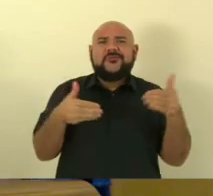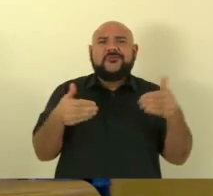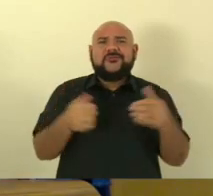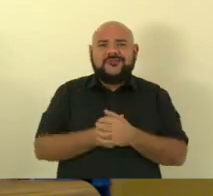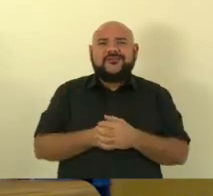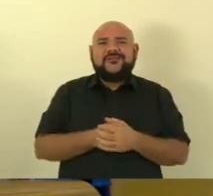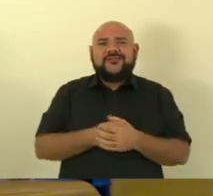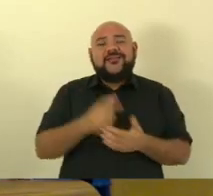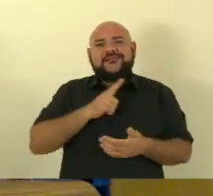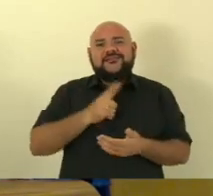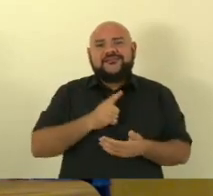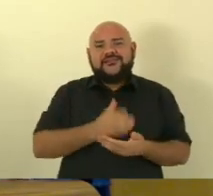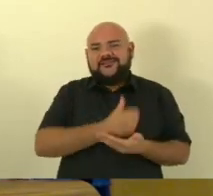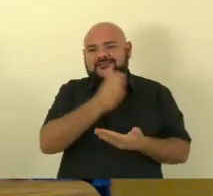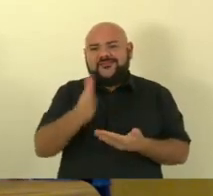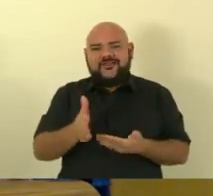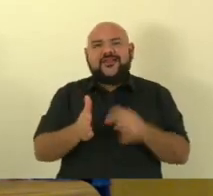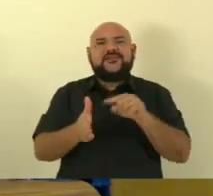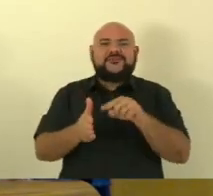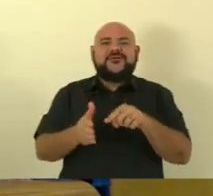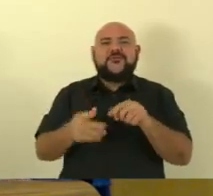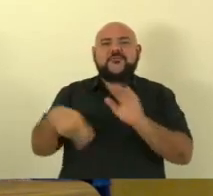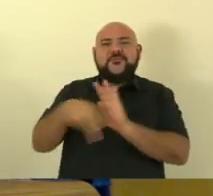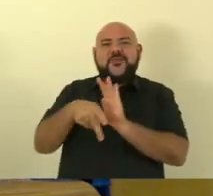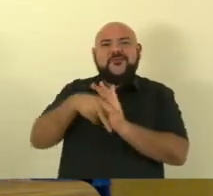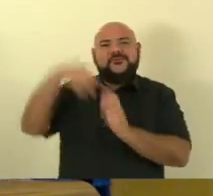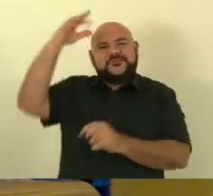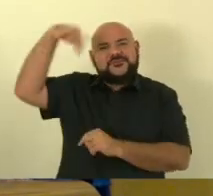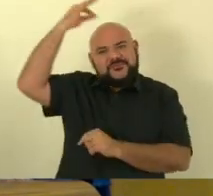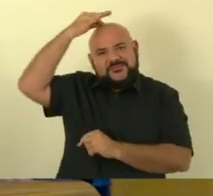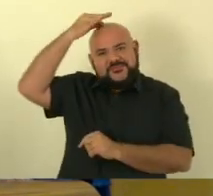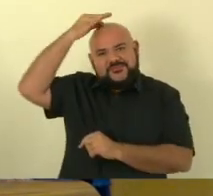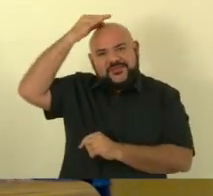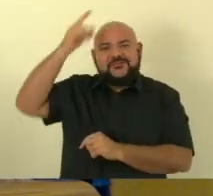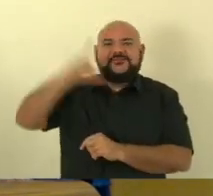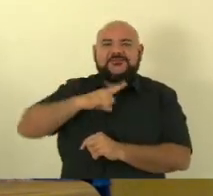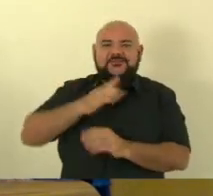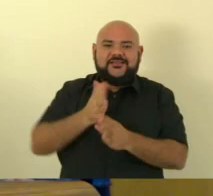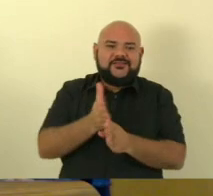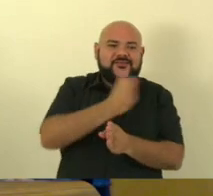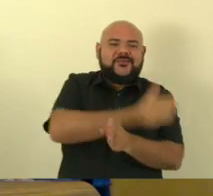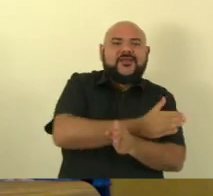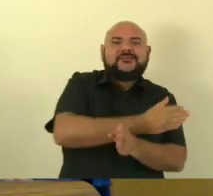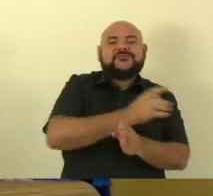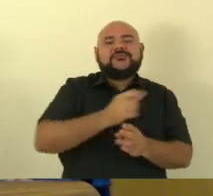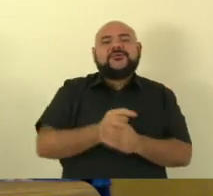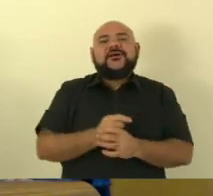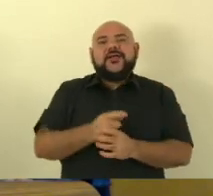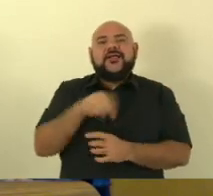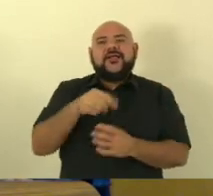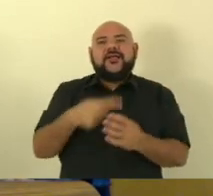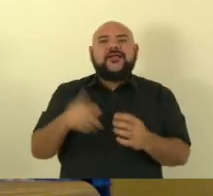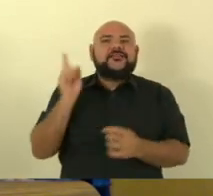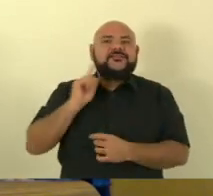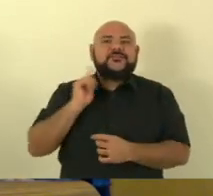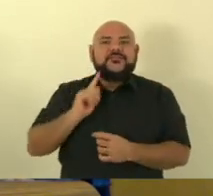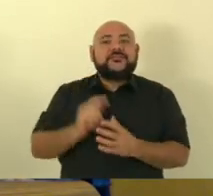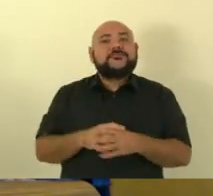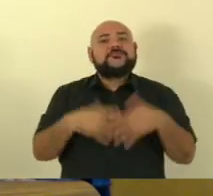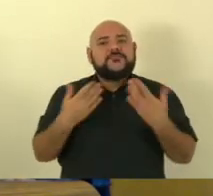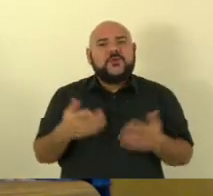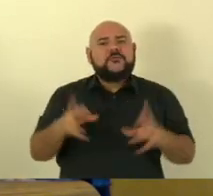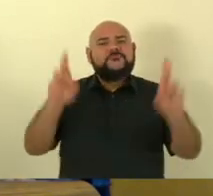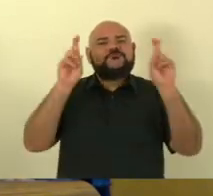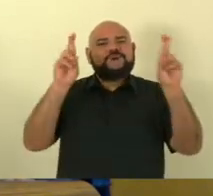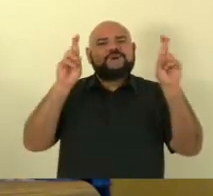aportaria por dores do Rio Preto, Pé da Menina, nós temos a expectativa de que ainda esse ano nós chegaremos a